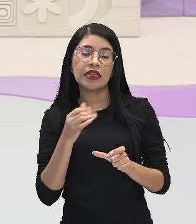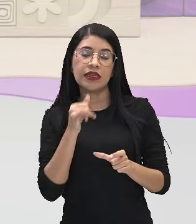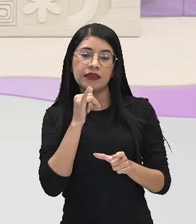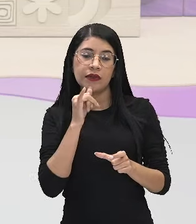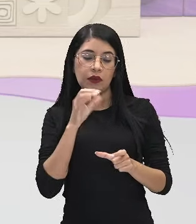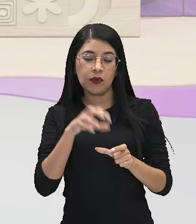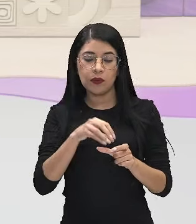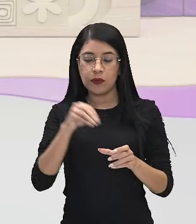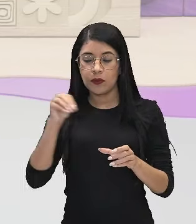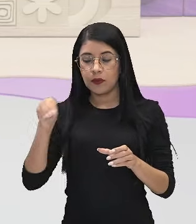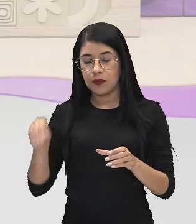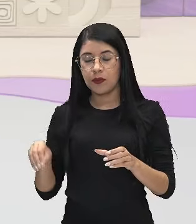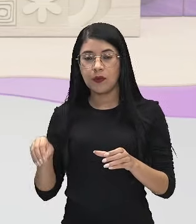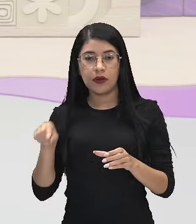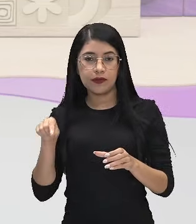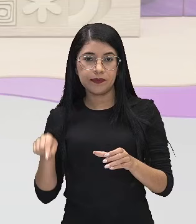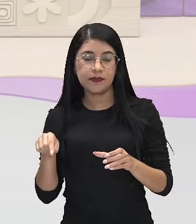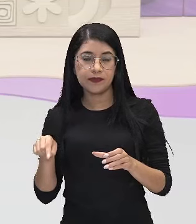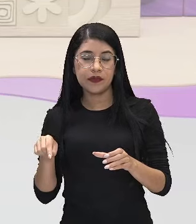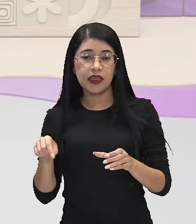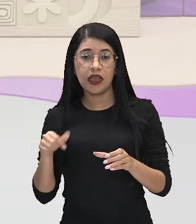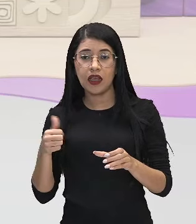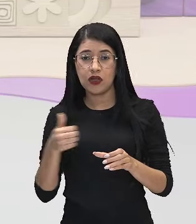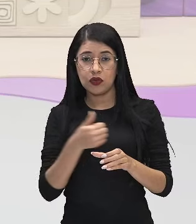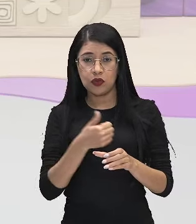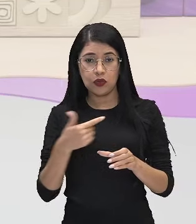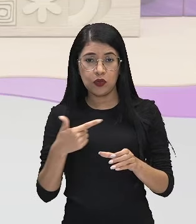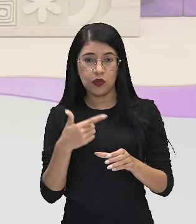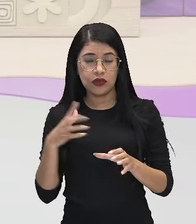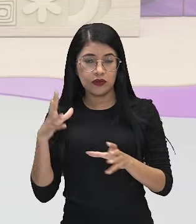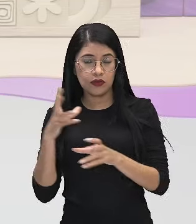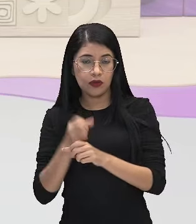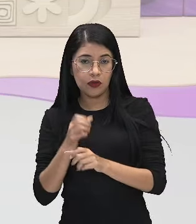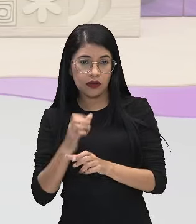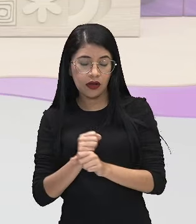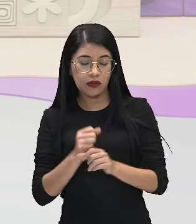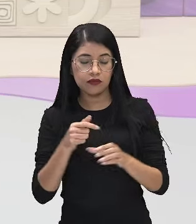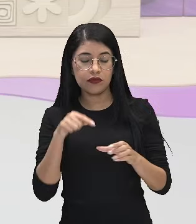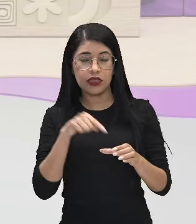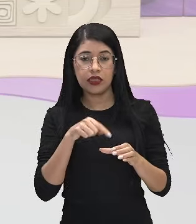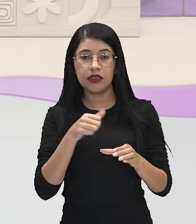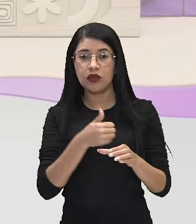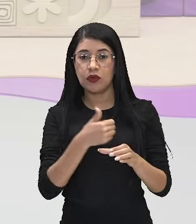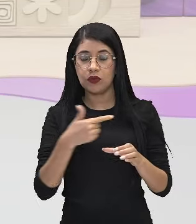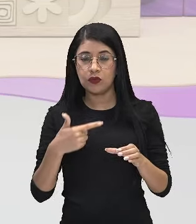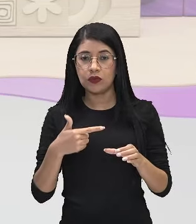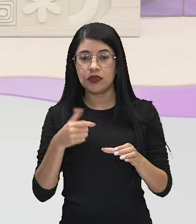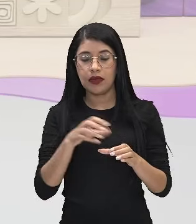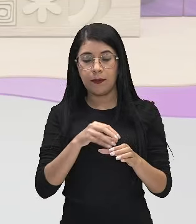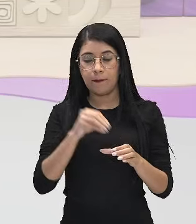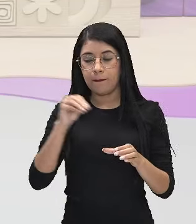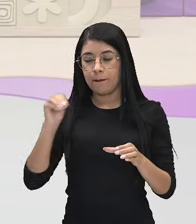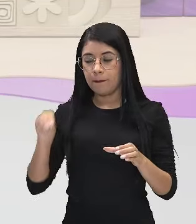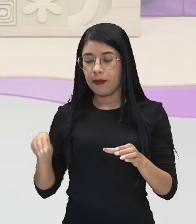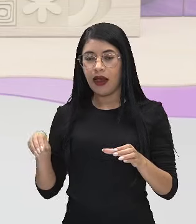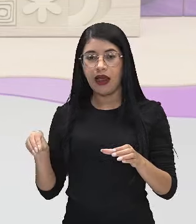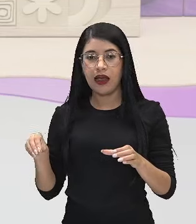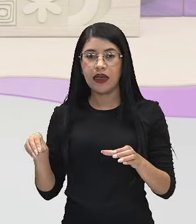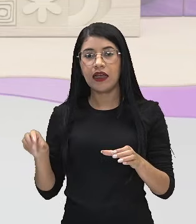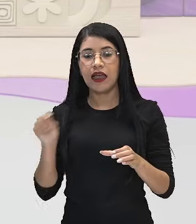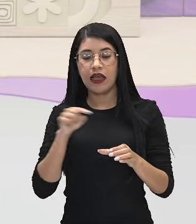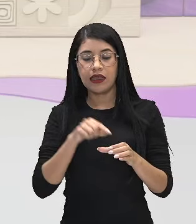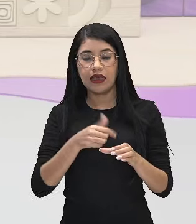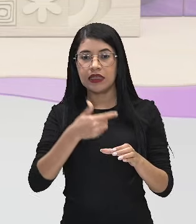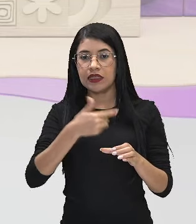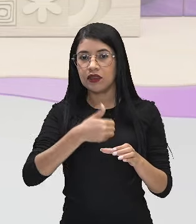eu vou ter 12 bolas aí disponíveis. Então, o meu espaço amostral vai ser 12. E se eu retirar uma segunda bola,